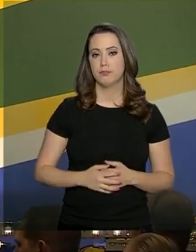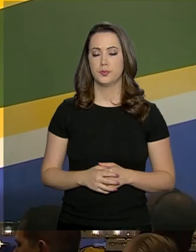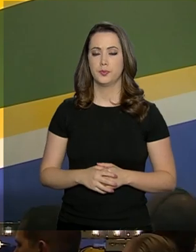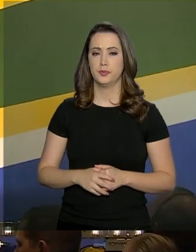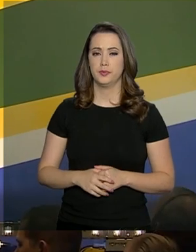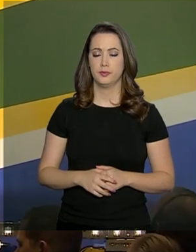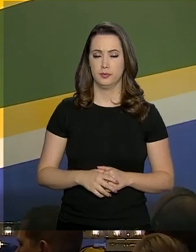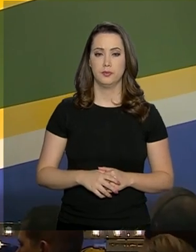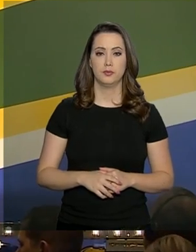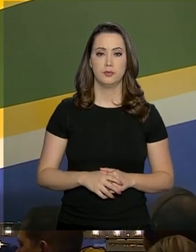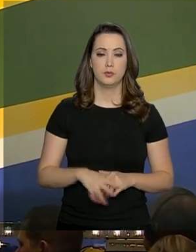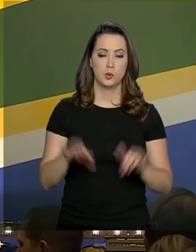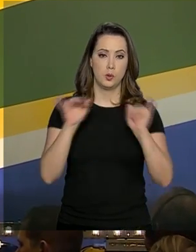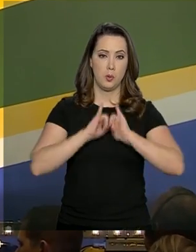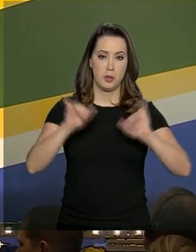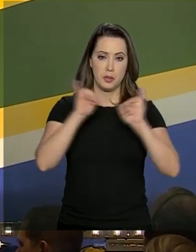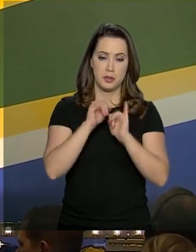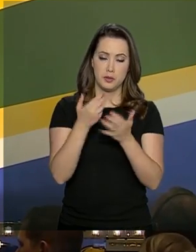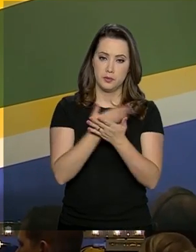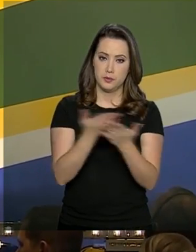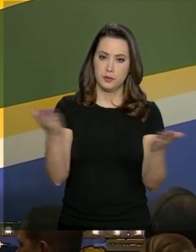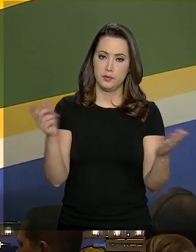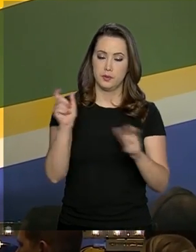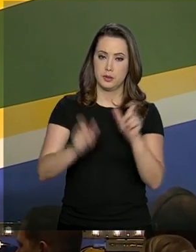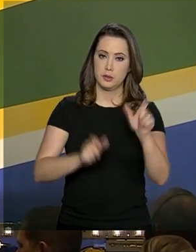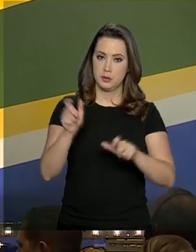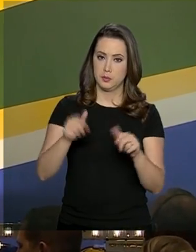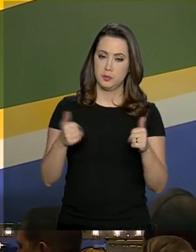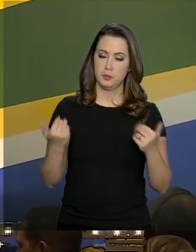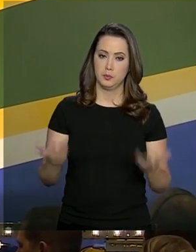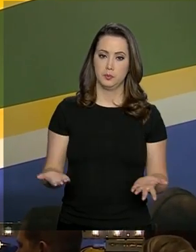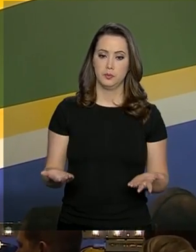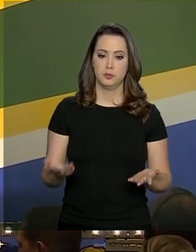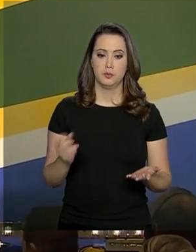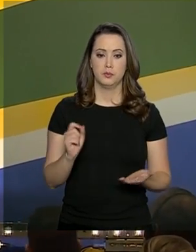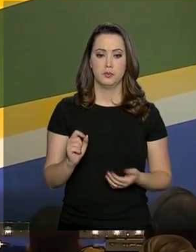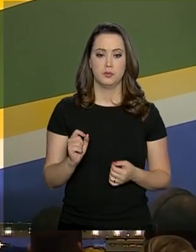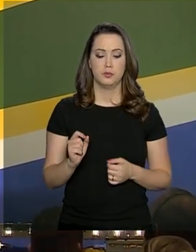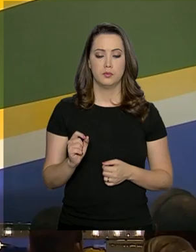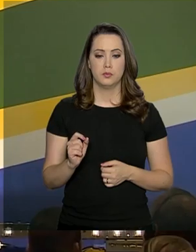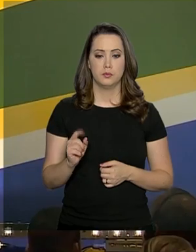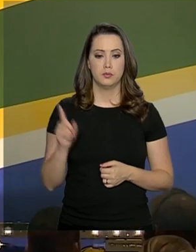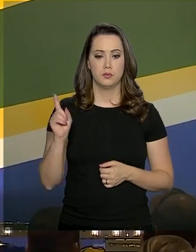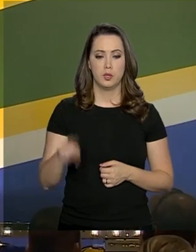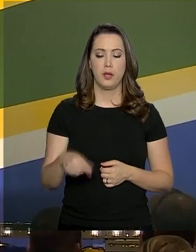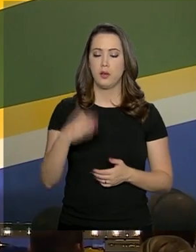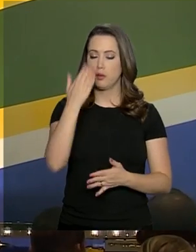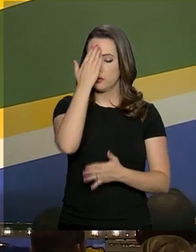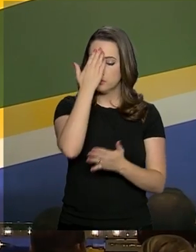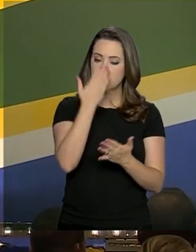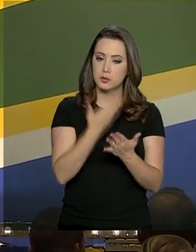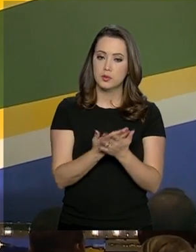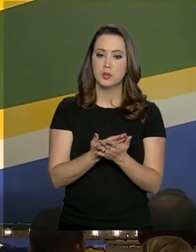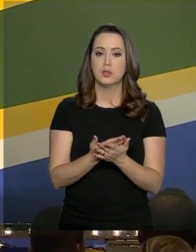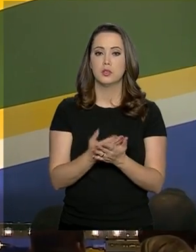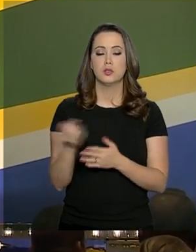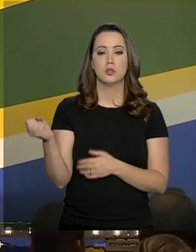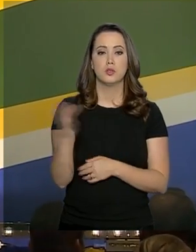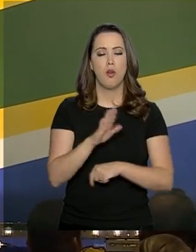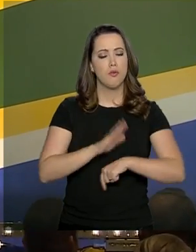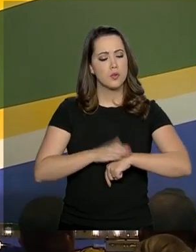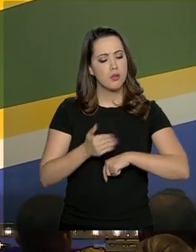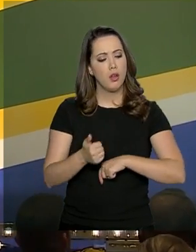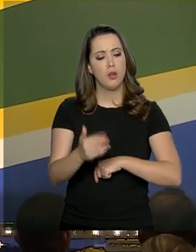O recado que eu dou aos senhores é de confiança, é de novos